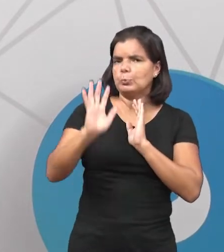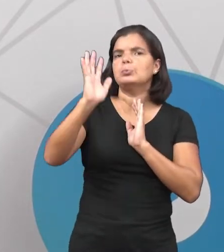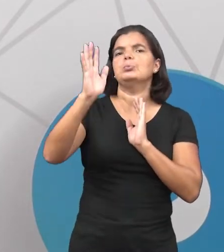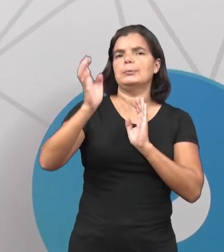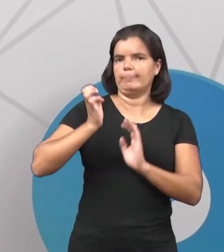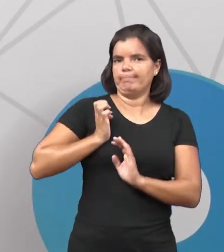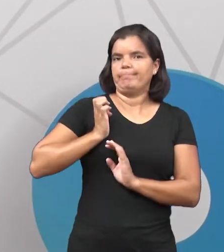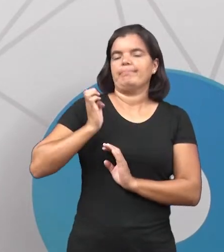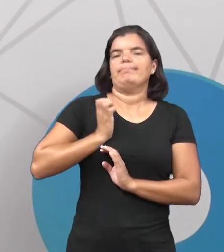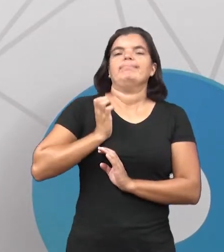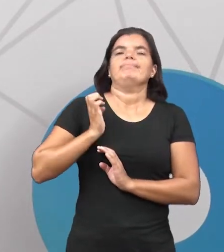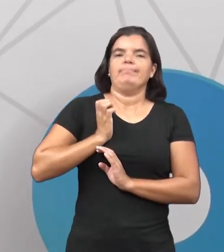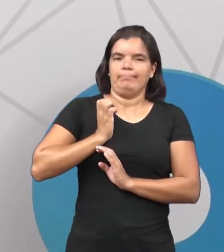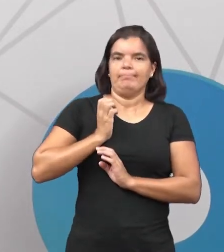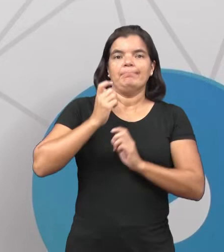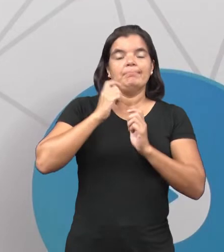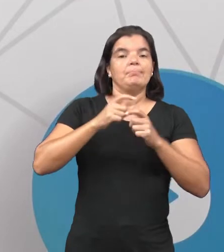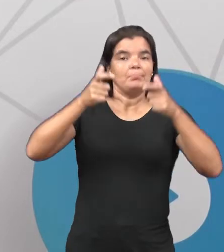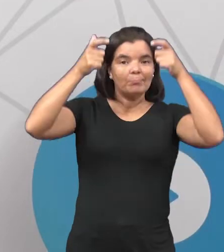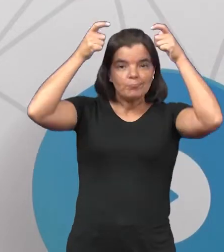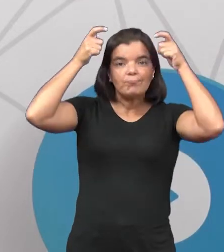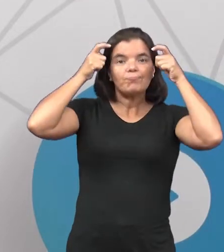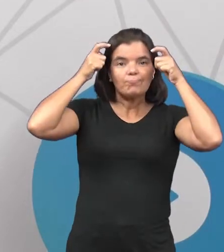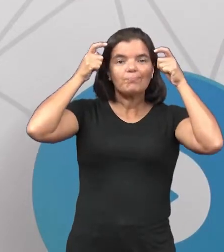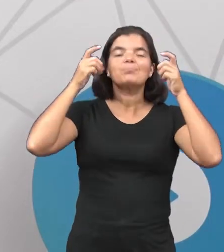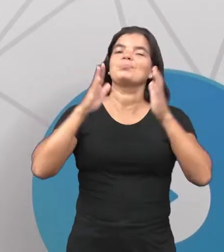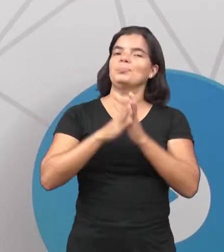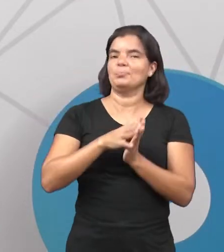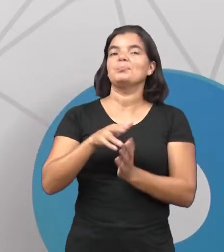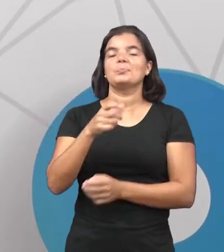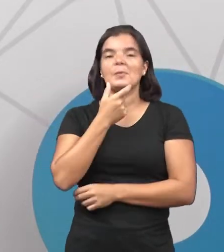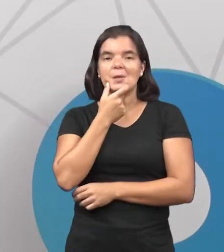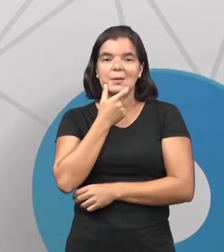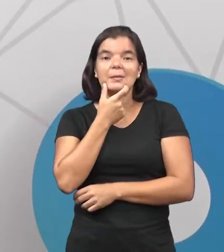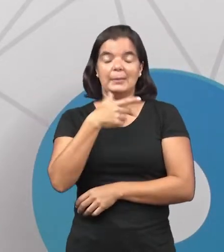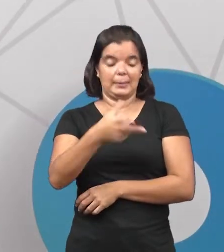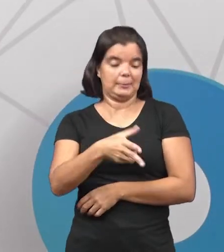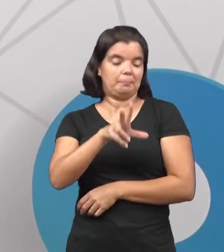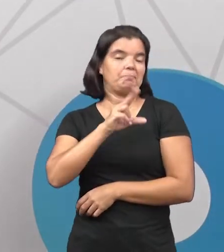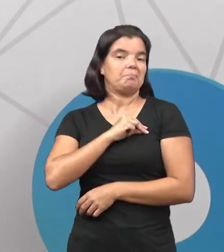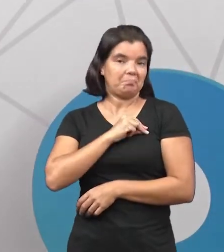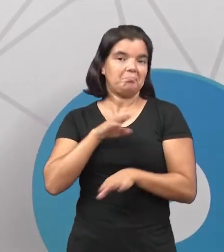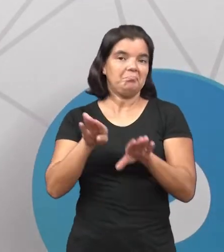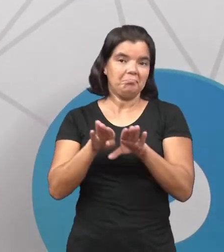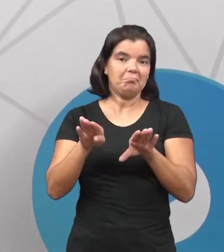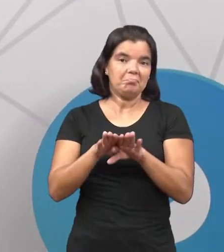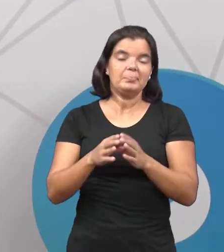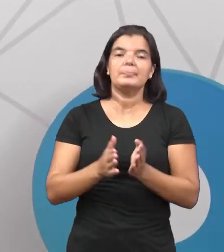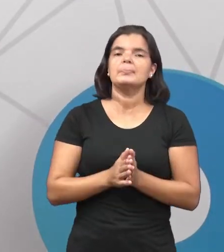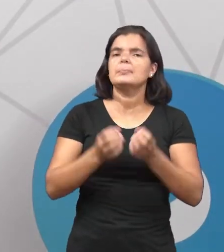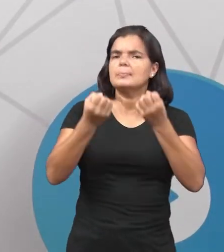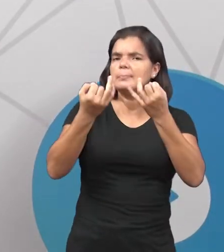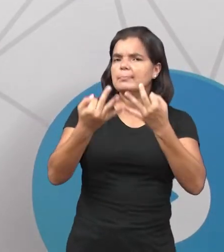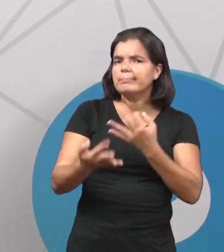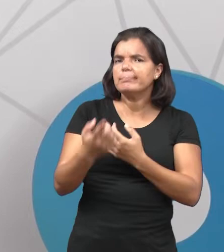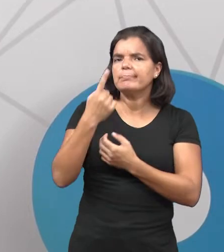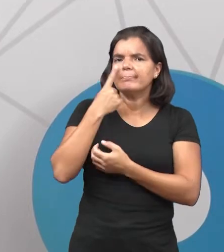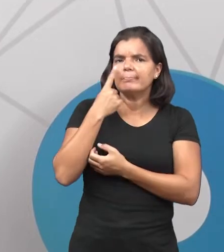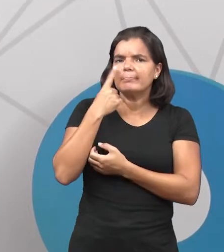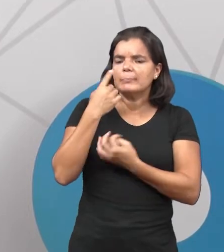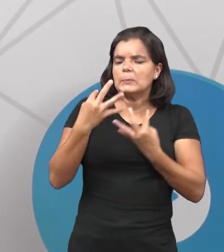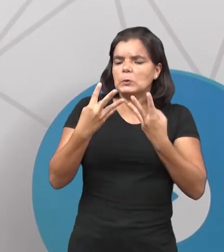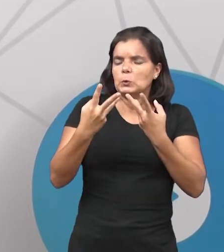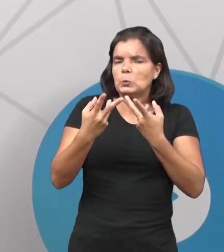seja, o enriquecimento da coroa espanhola. Então, eles buscavam muito esses metais, né? Preciosos. E eles começam todo